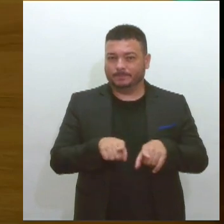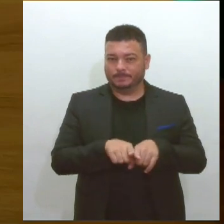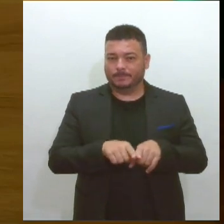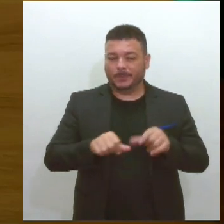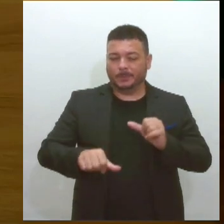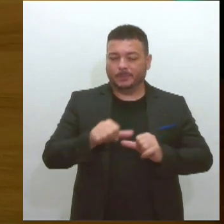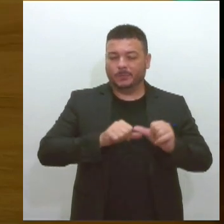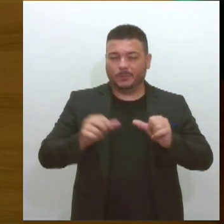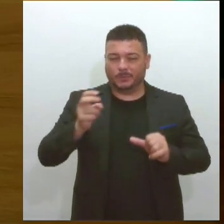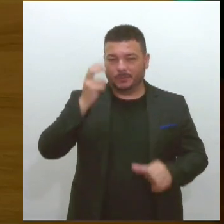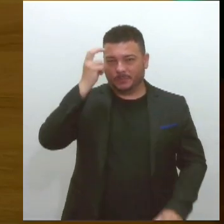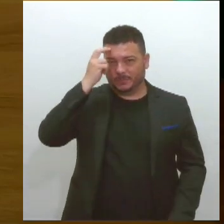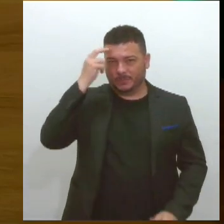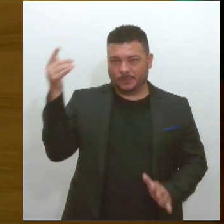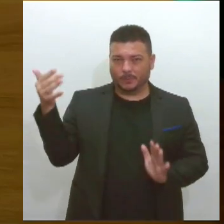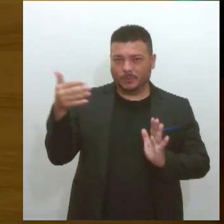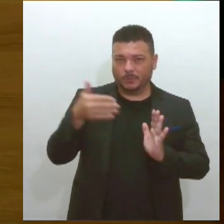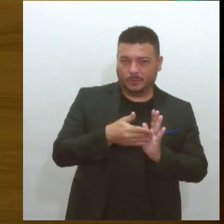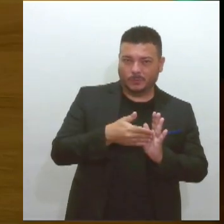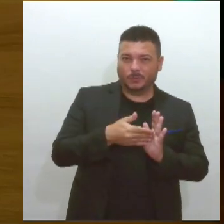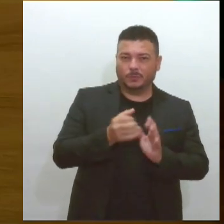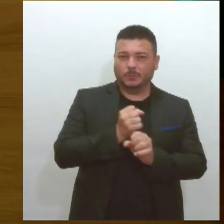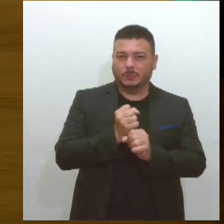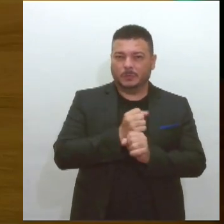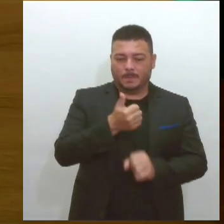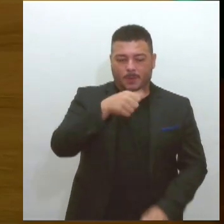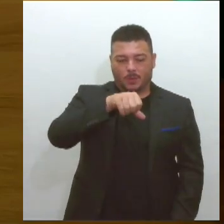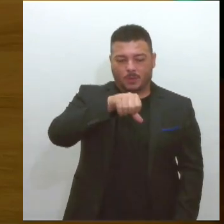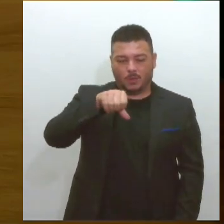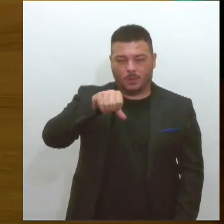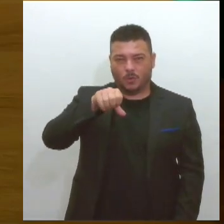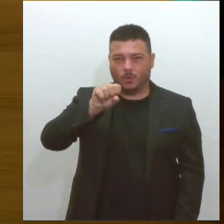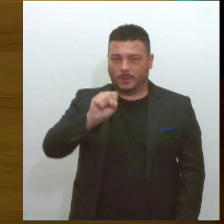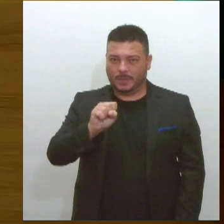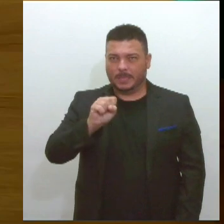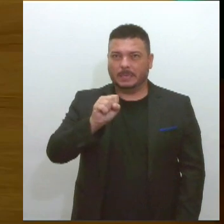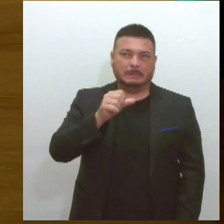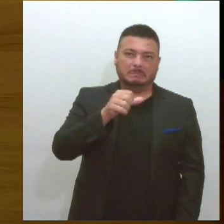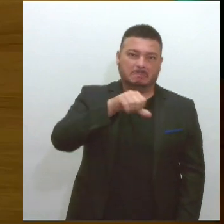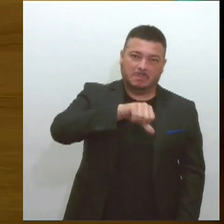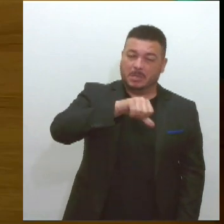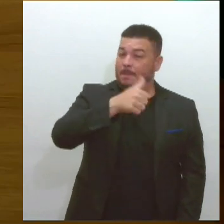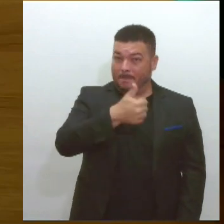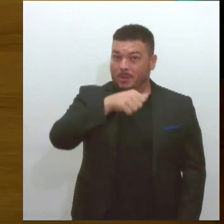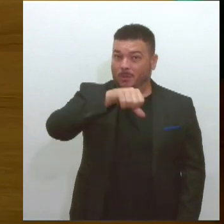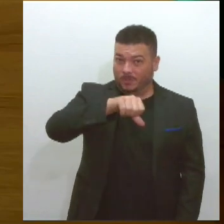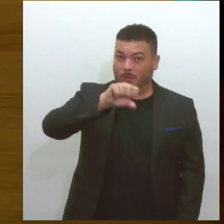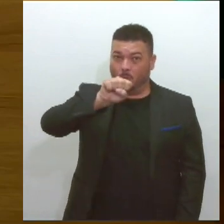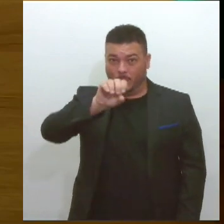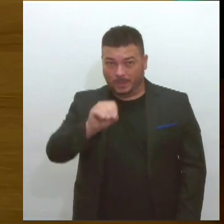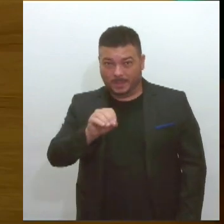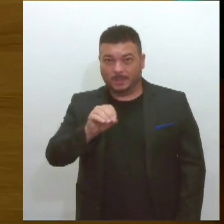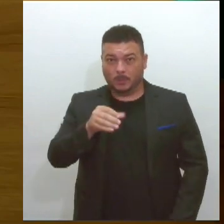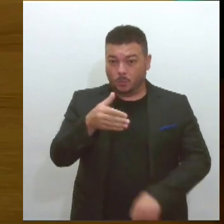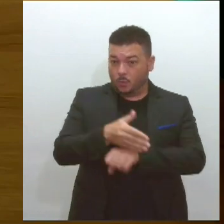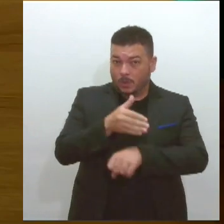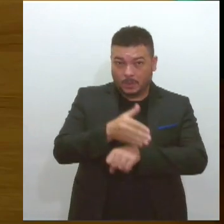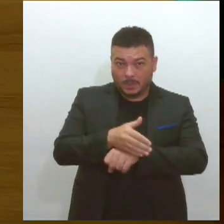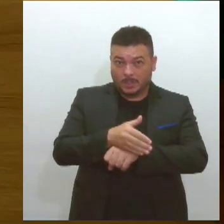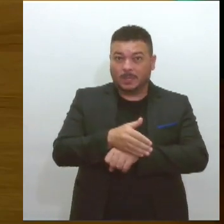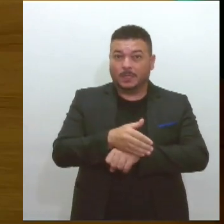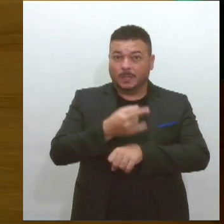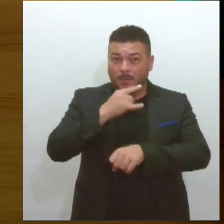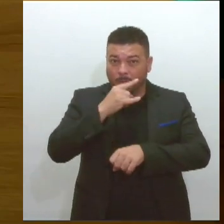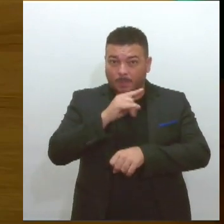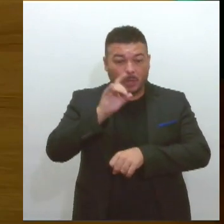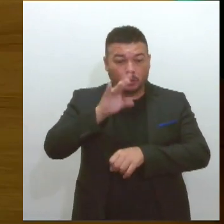últimas décadas. Se a gente buscar na década de 90, 80, para trás, o acesso à bebida alcoólica era socialmente mais cedo, era